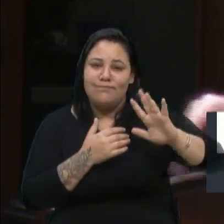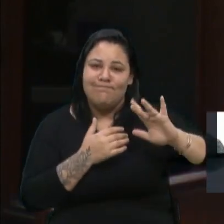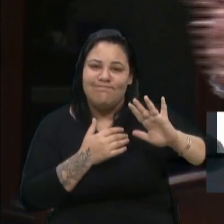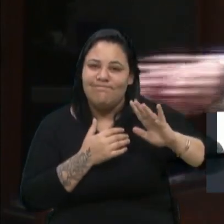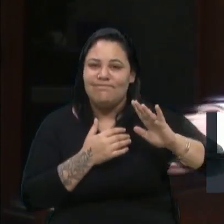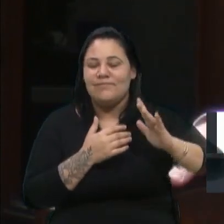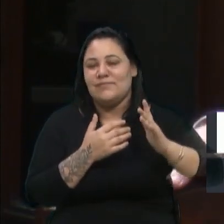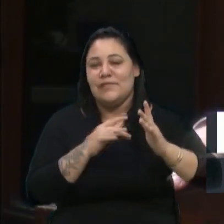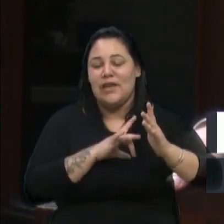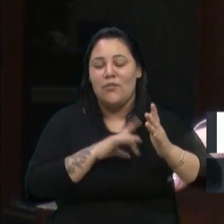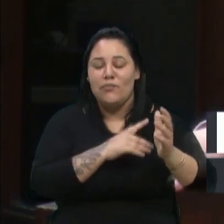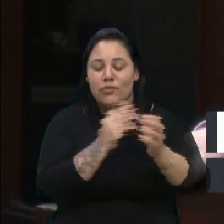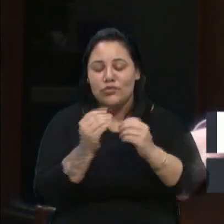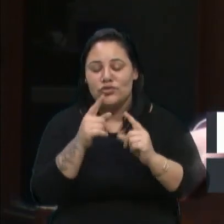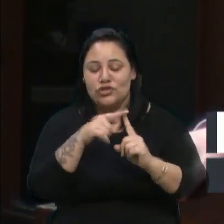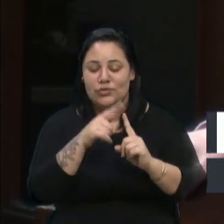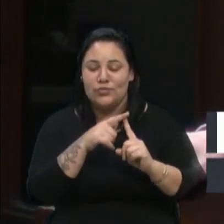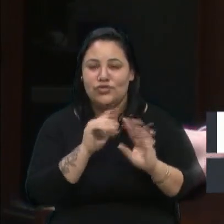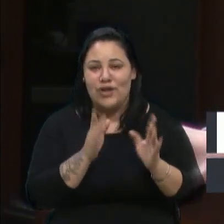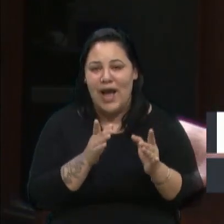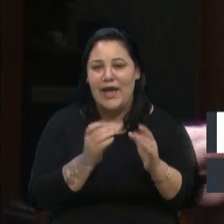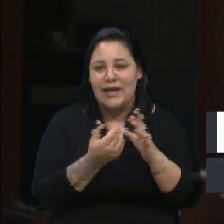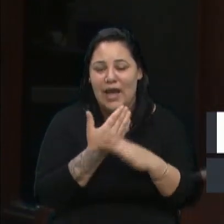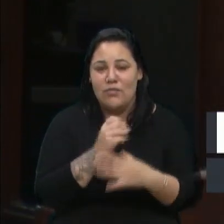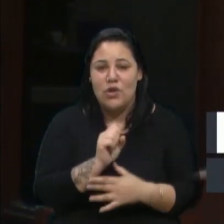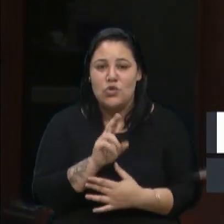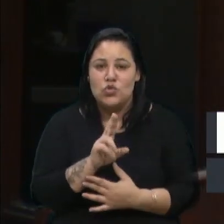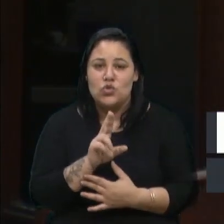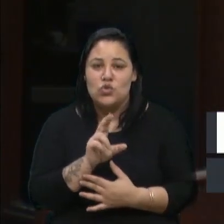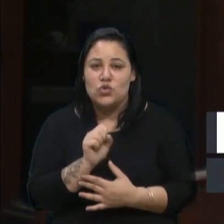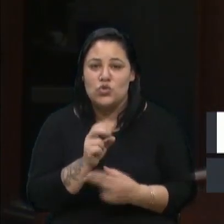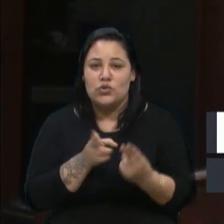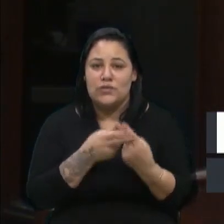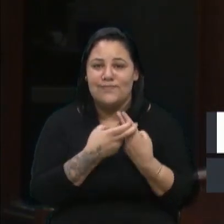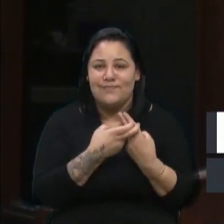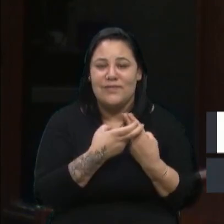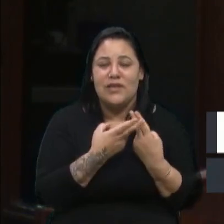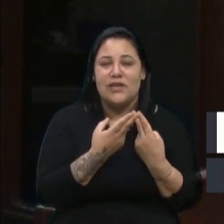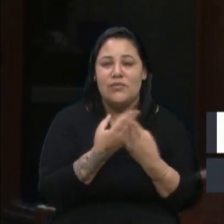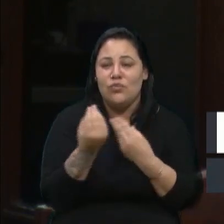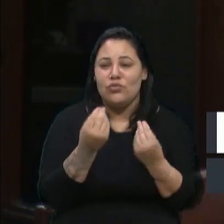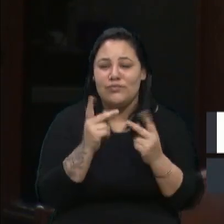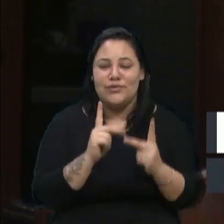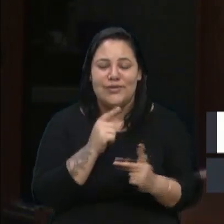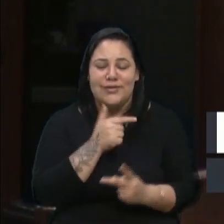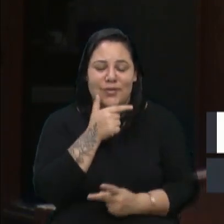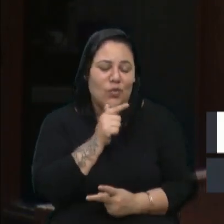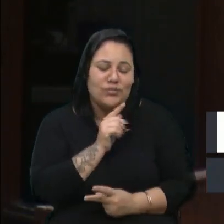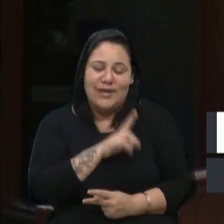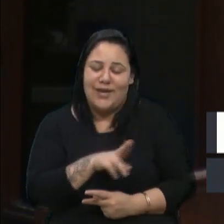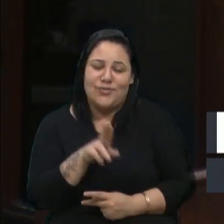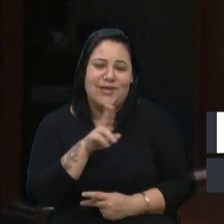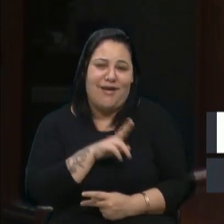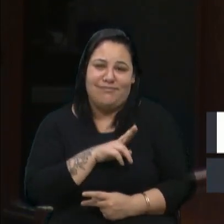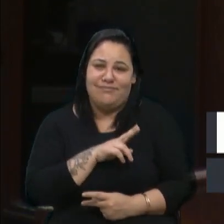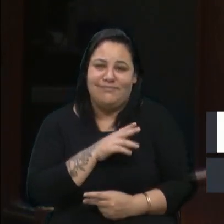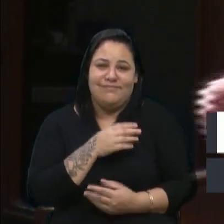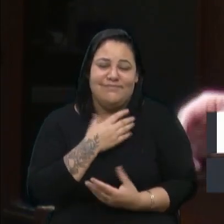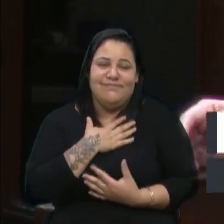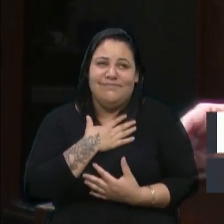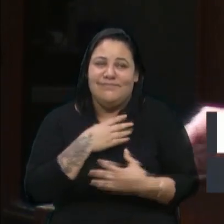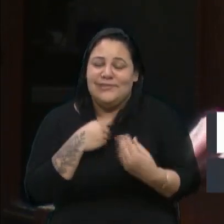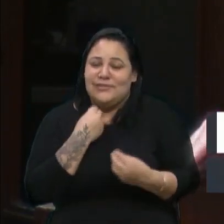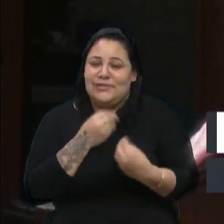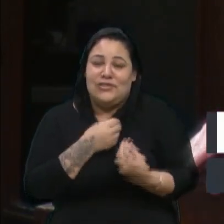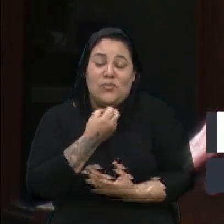inclusive encaminhadas pelo SUS, que muitas pessoas não se sentem à vontade de usá-las, e elas não são